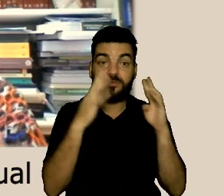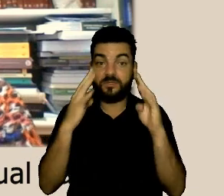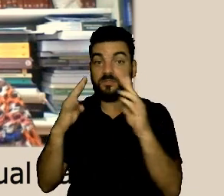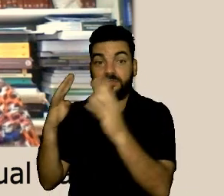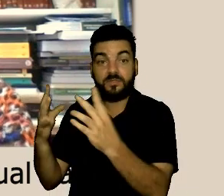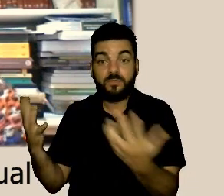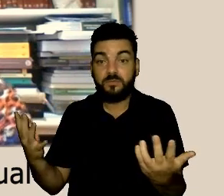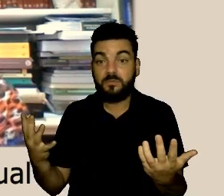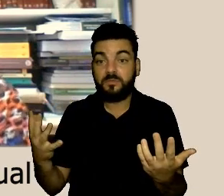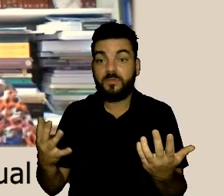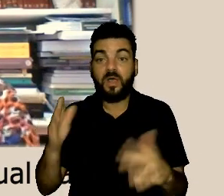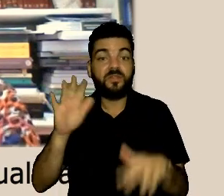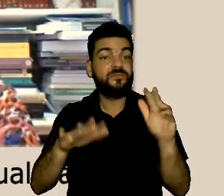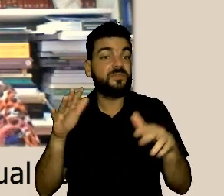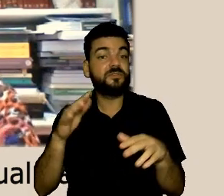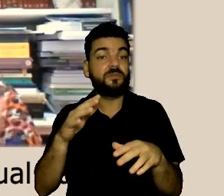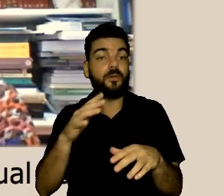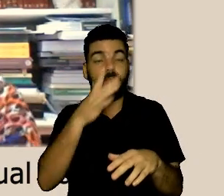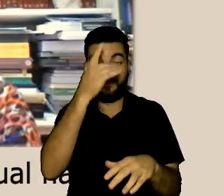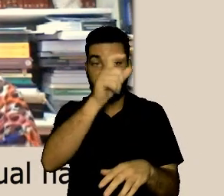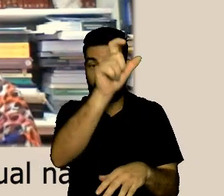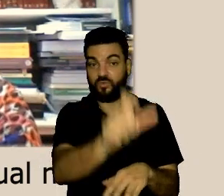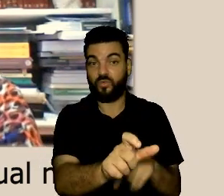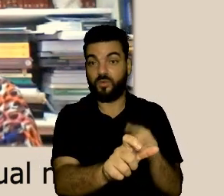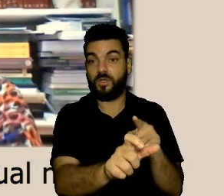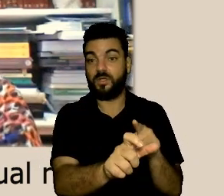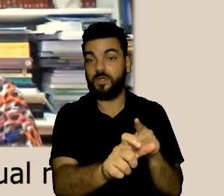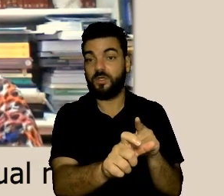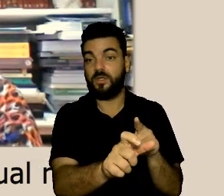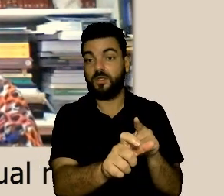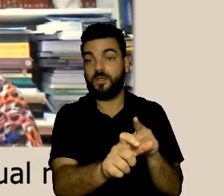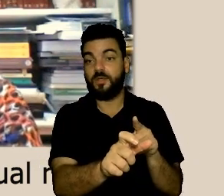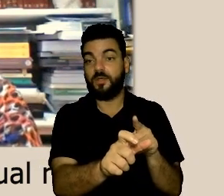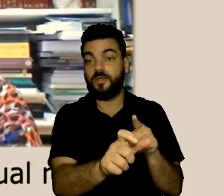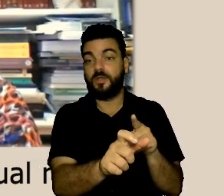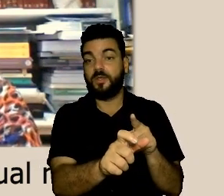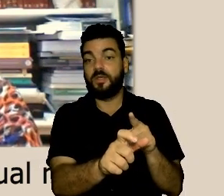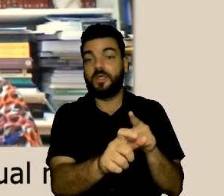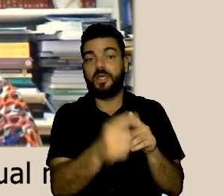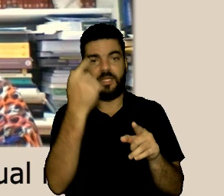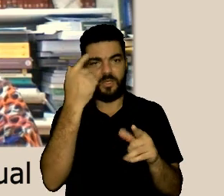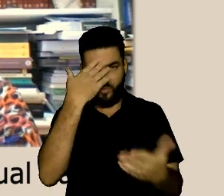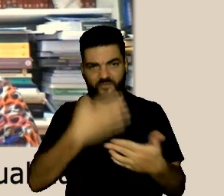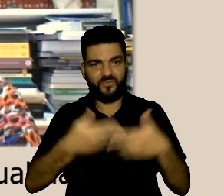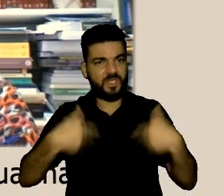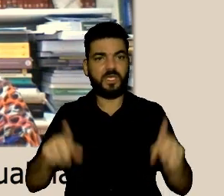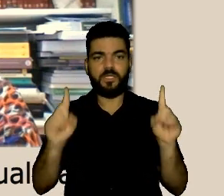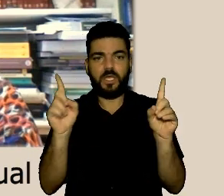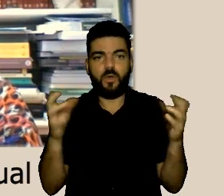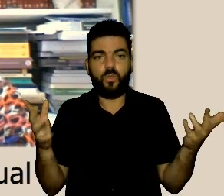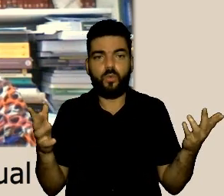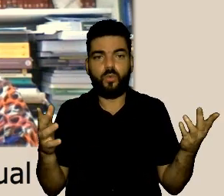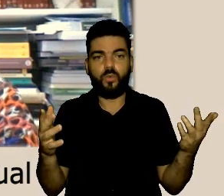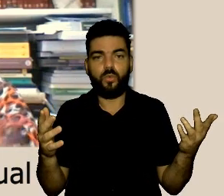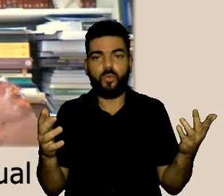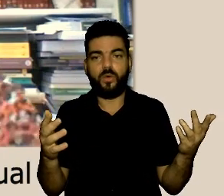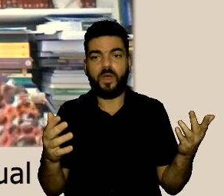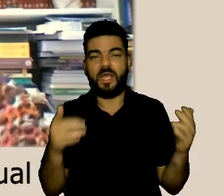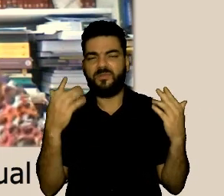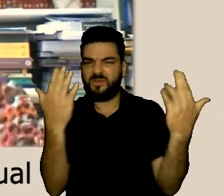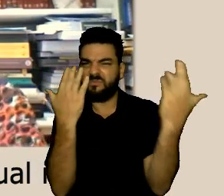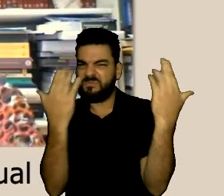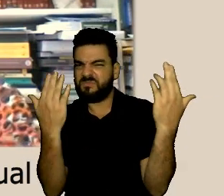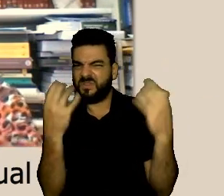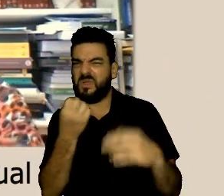porque se vocês estão falando que você tem sempre que ouvir o outro muitas vezes o outro não